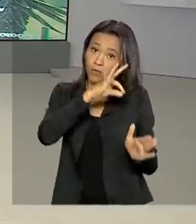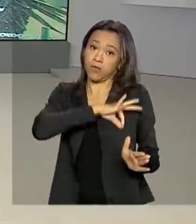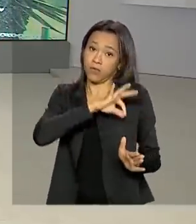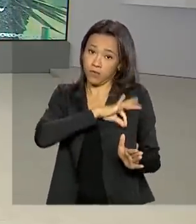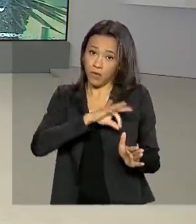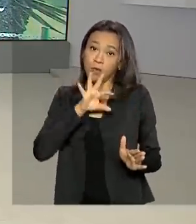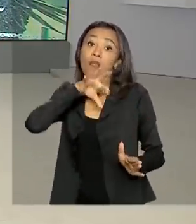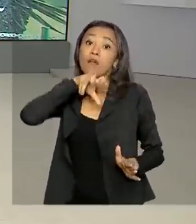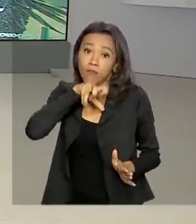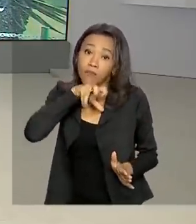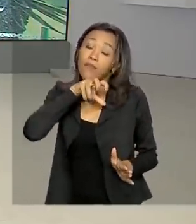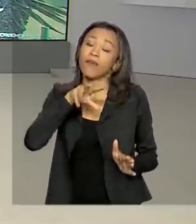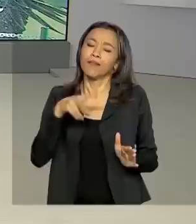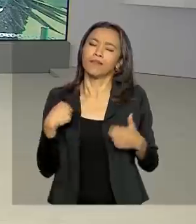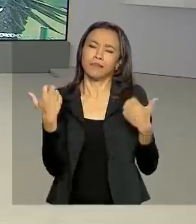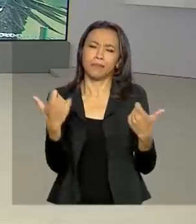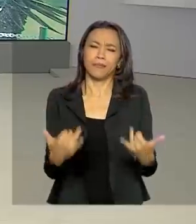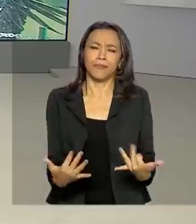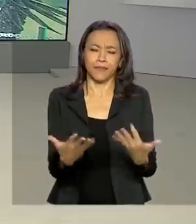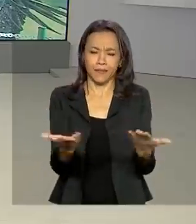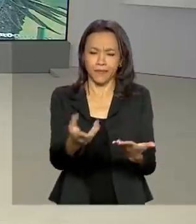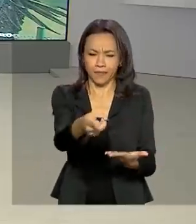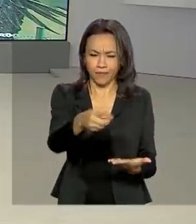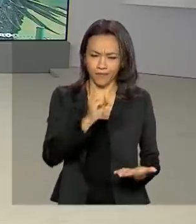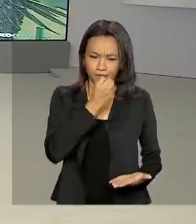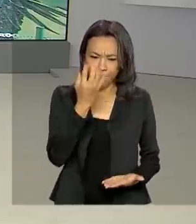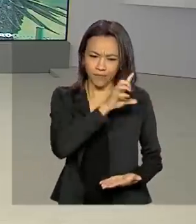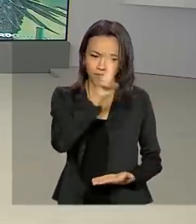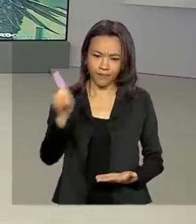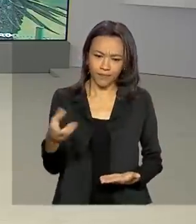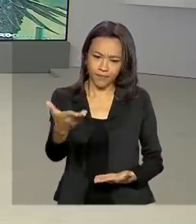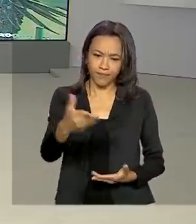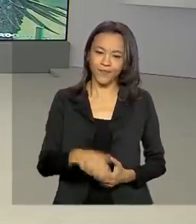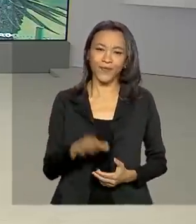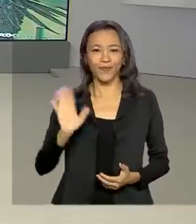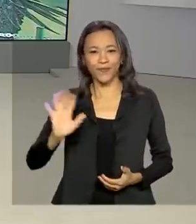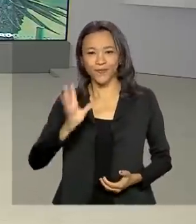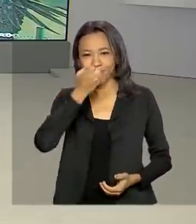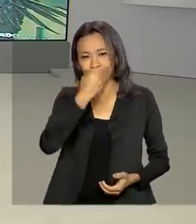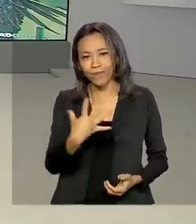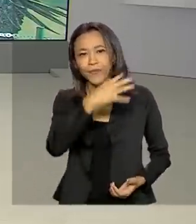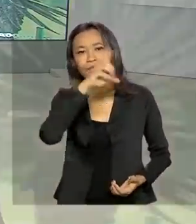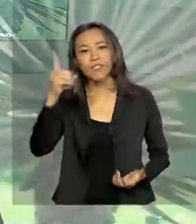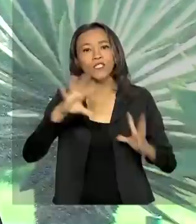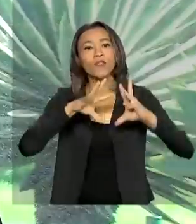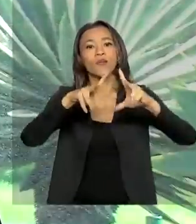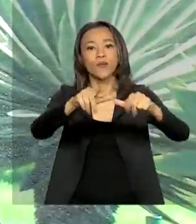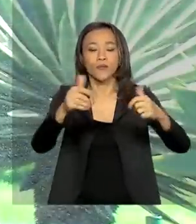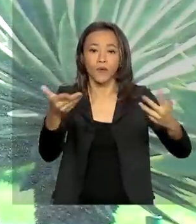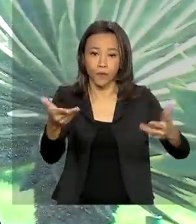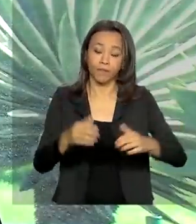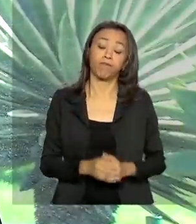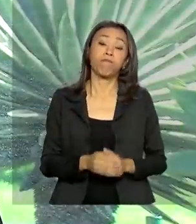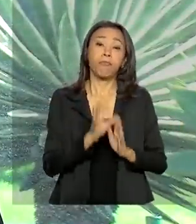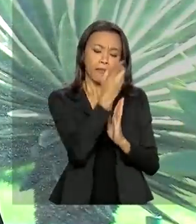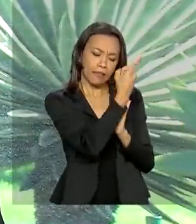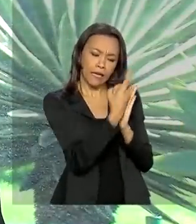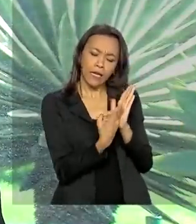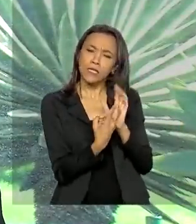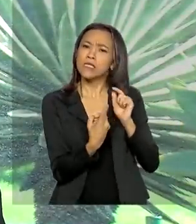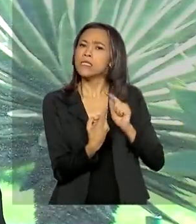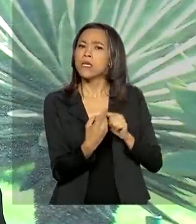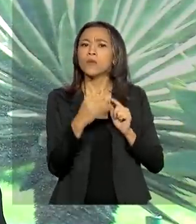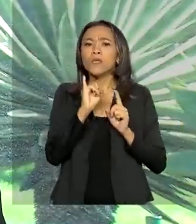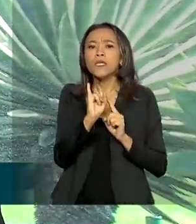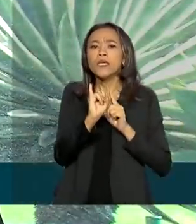Queiroz explica agora para a gente. Oi, Glauco, bom dia. Olá, bom dia, Renata. Bom dia a todos. A declaração do imposto